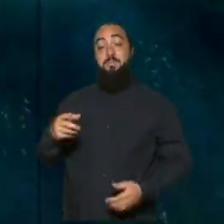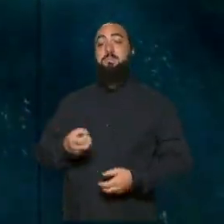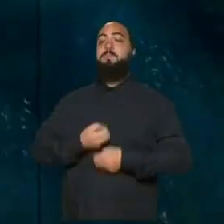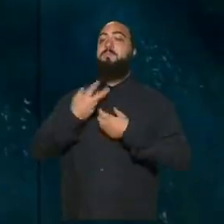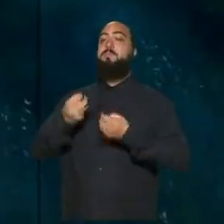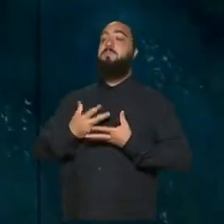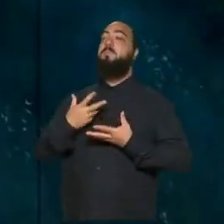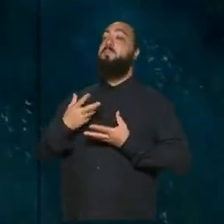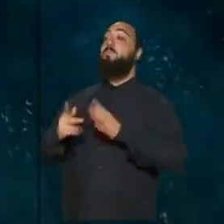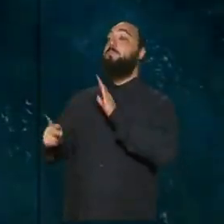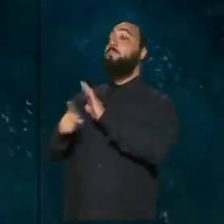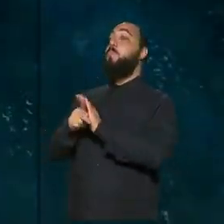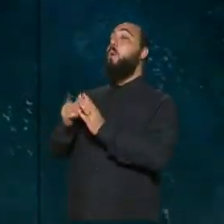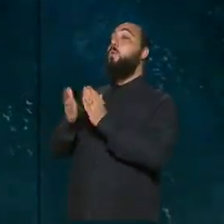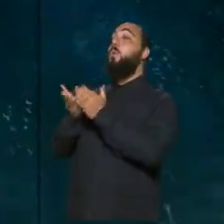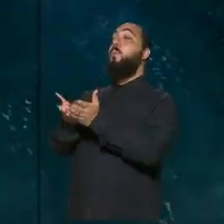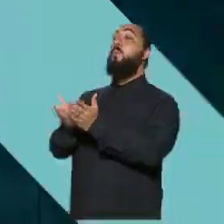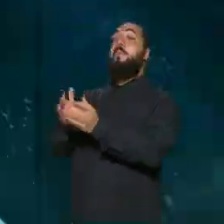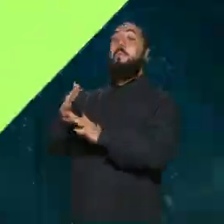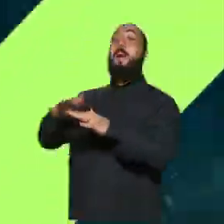quem é do mar não enjoa.